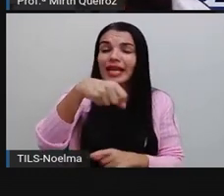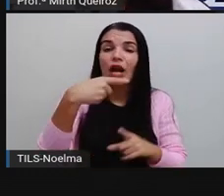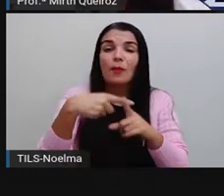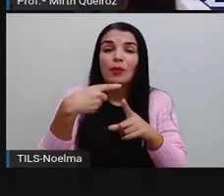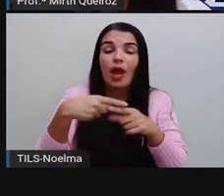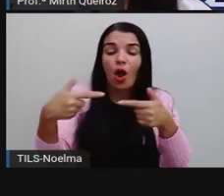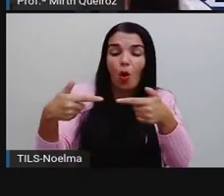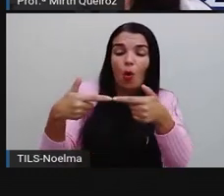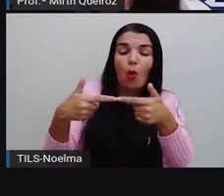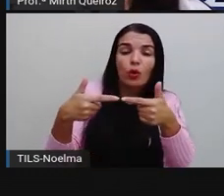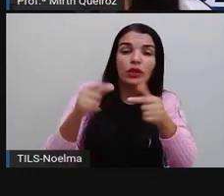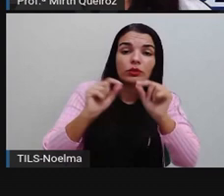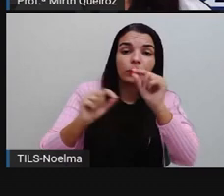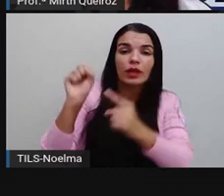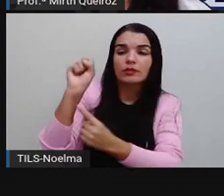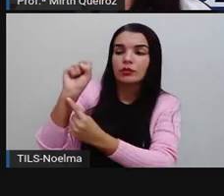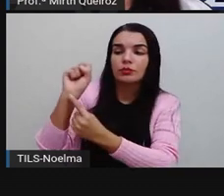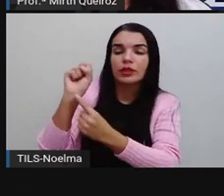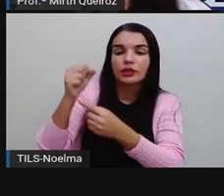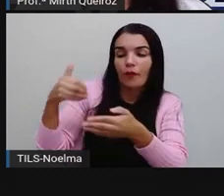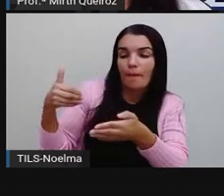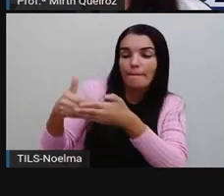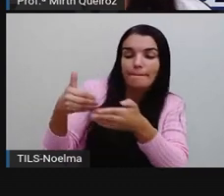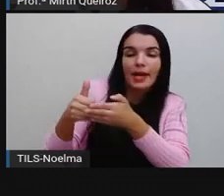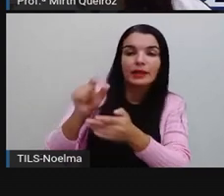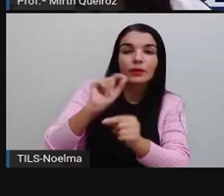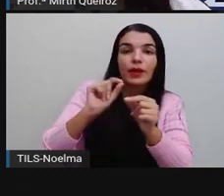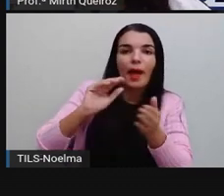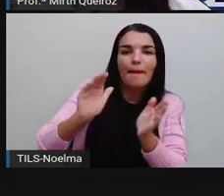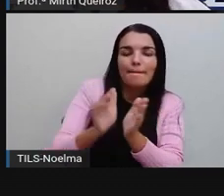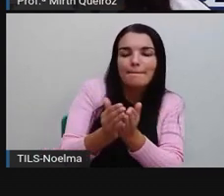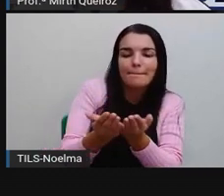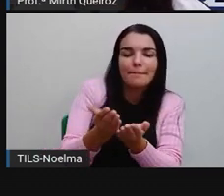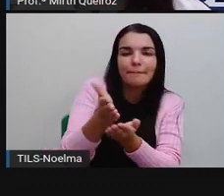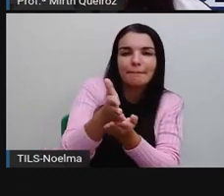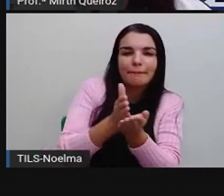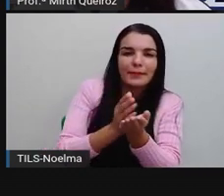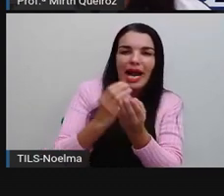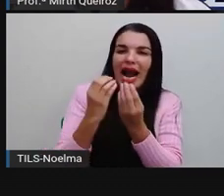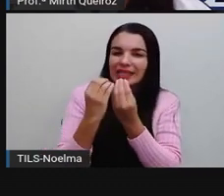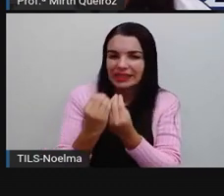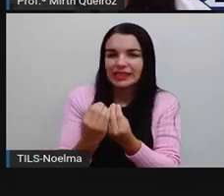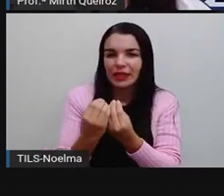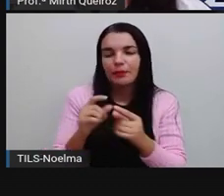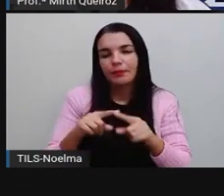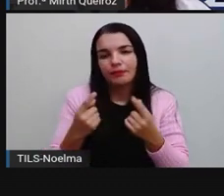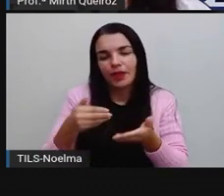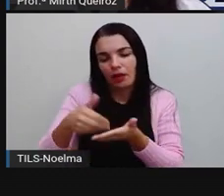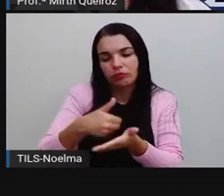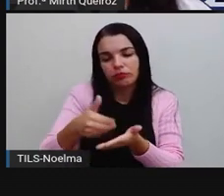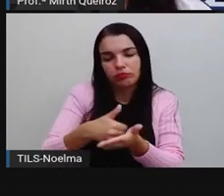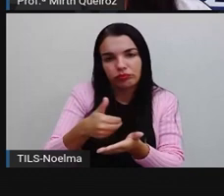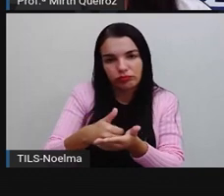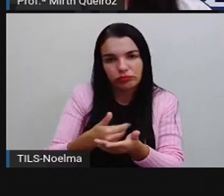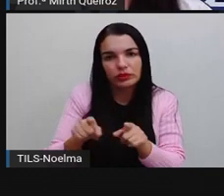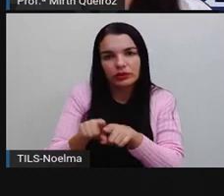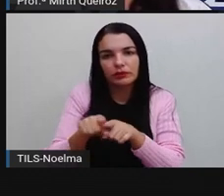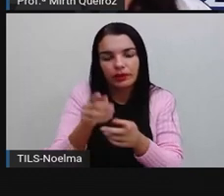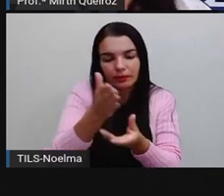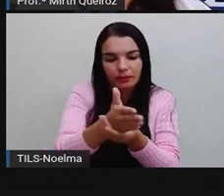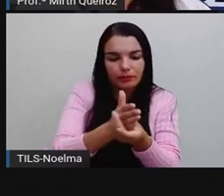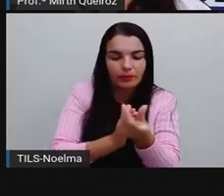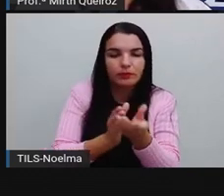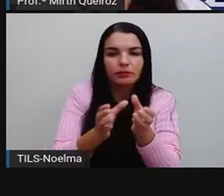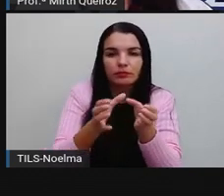concordando com o substantivo mais próximo, que seria quem? Melão. Então, comprei abacate e melão